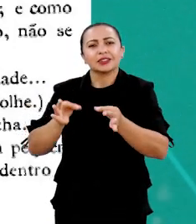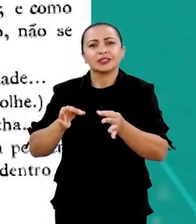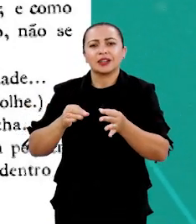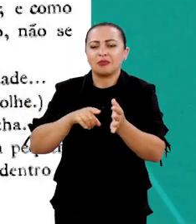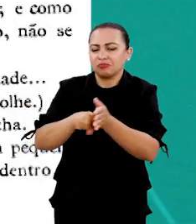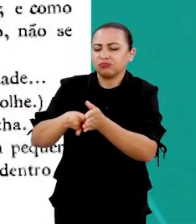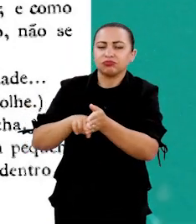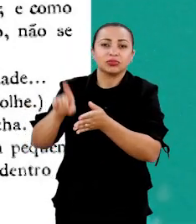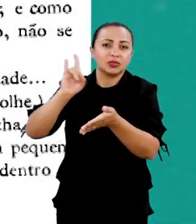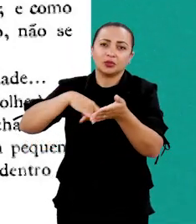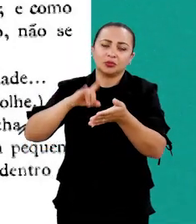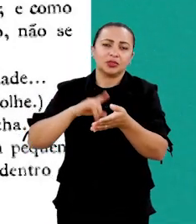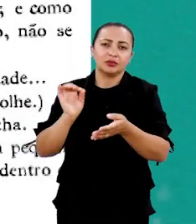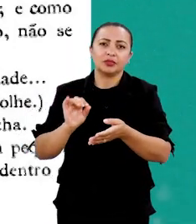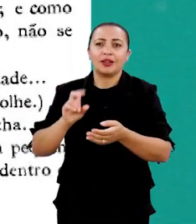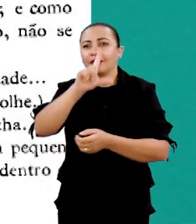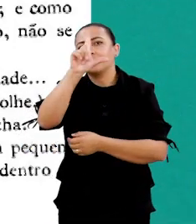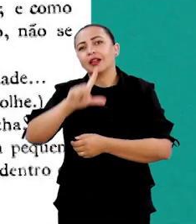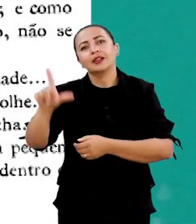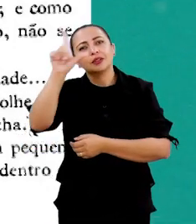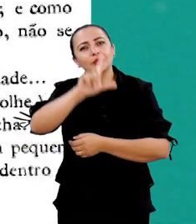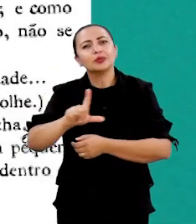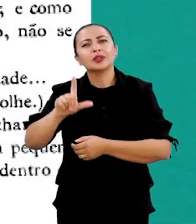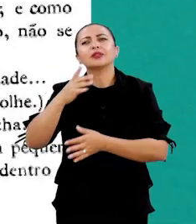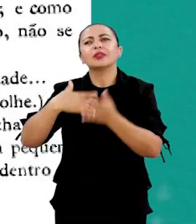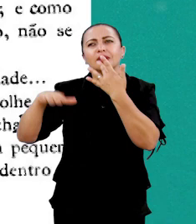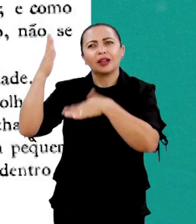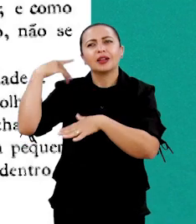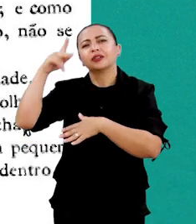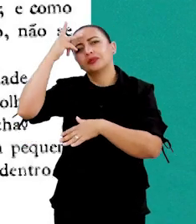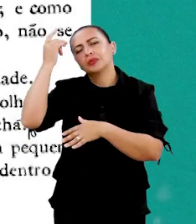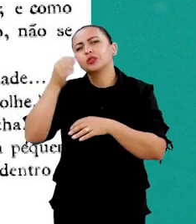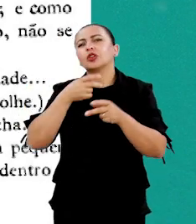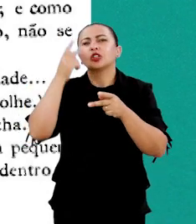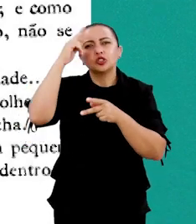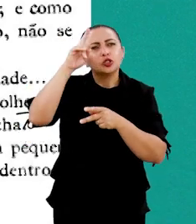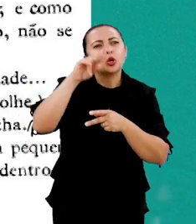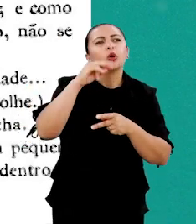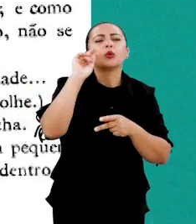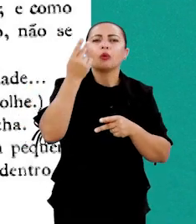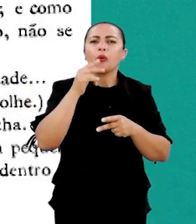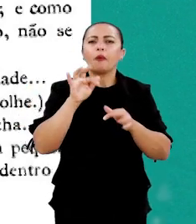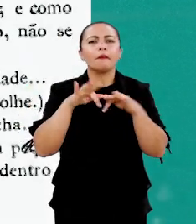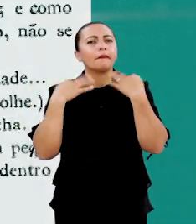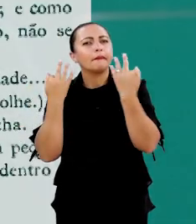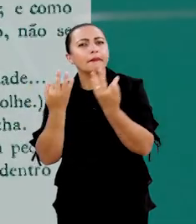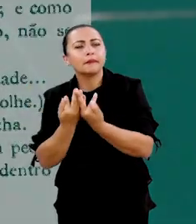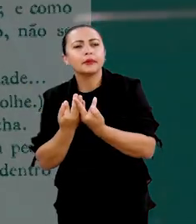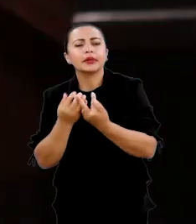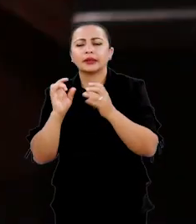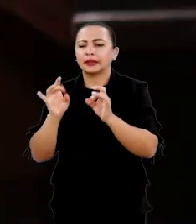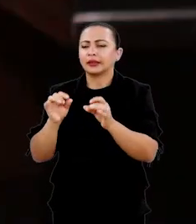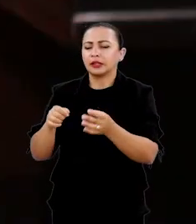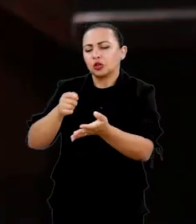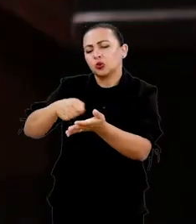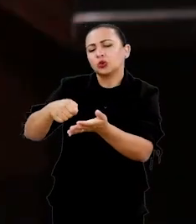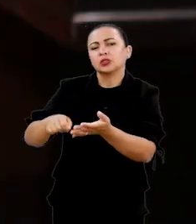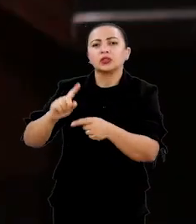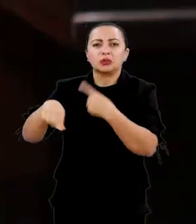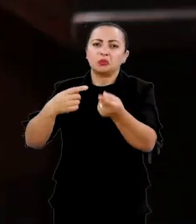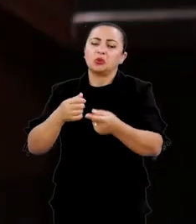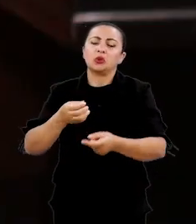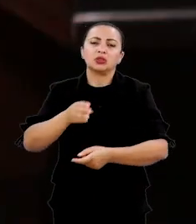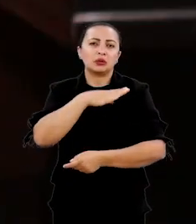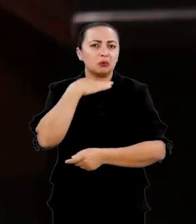documental, ou seja, aquela literatura de época de cronistas de época ou de parentes que, logo